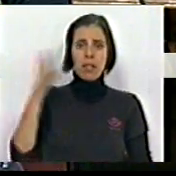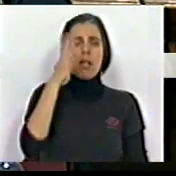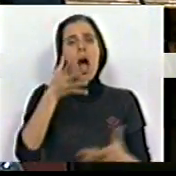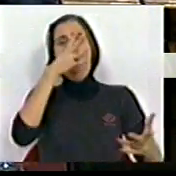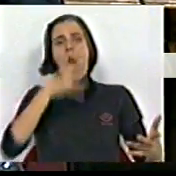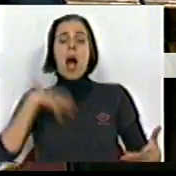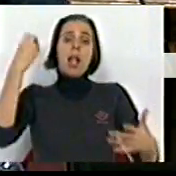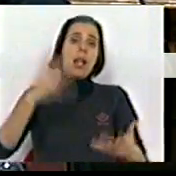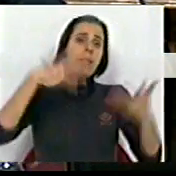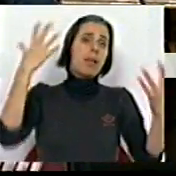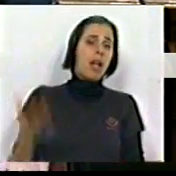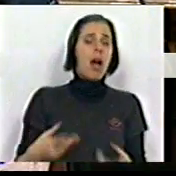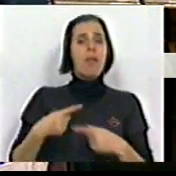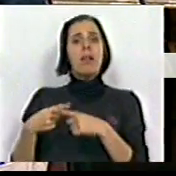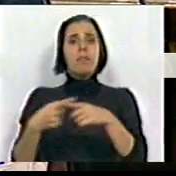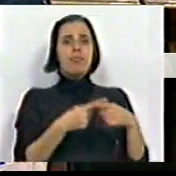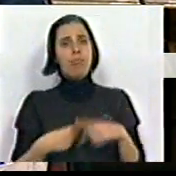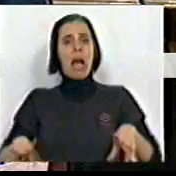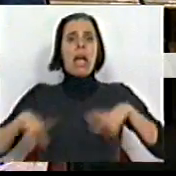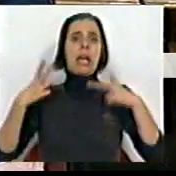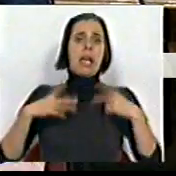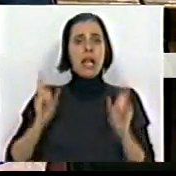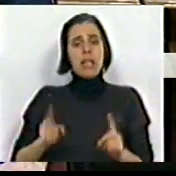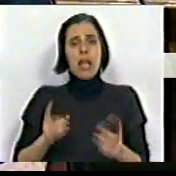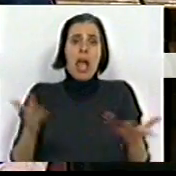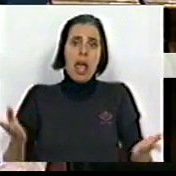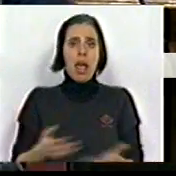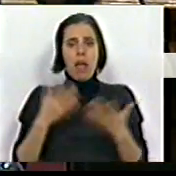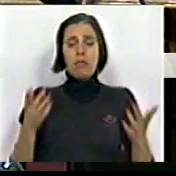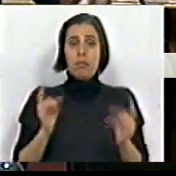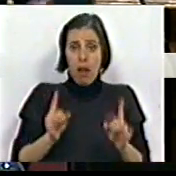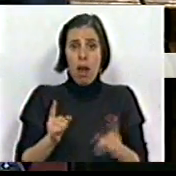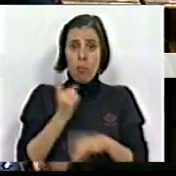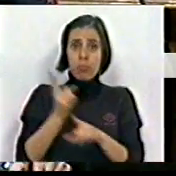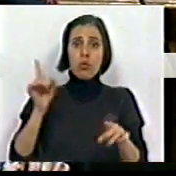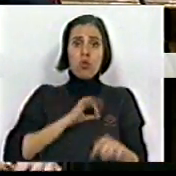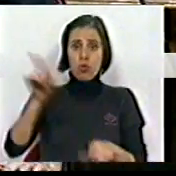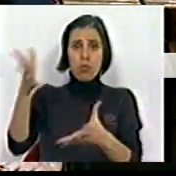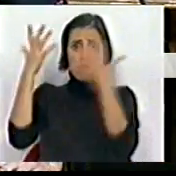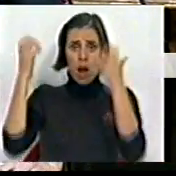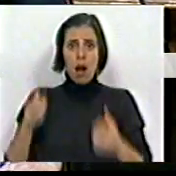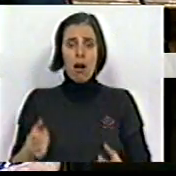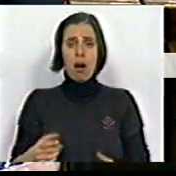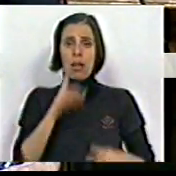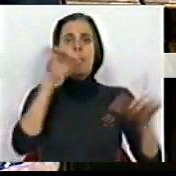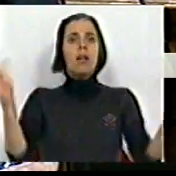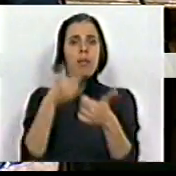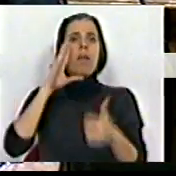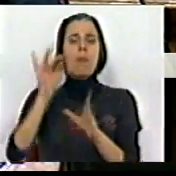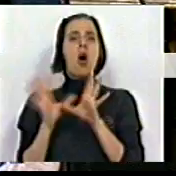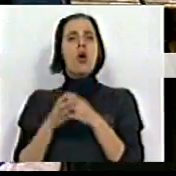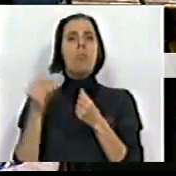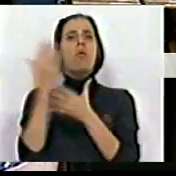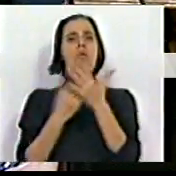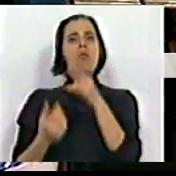aqui que lamentavelmente a distribuição da riqueza tem sido aquela que tem sido. Tem sido aquela porque os senhores querem. Porque para salvar a banca e os